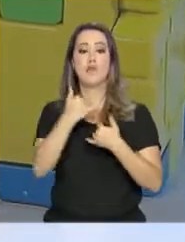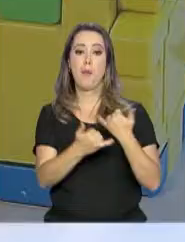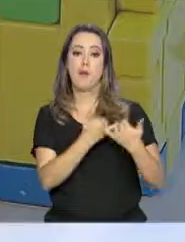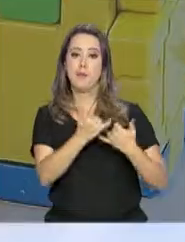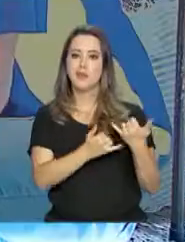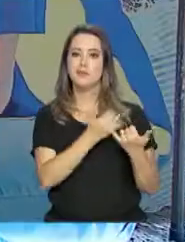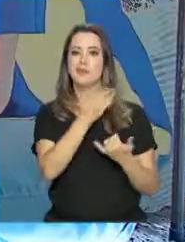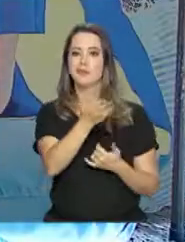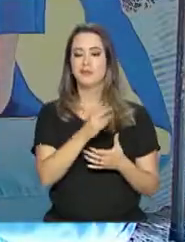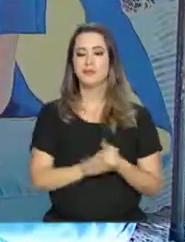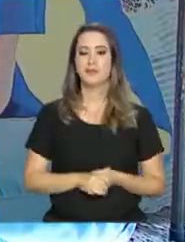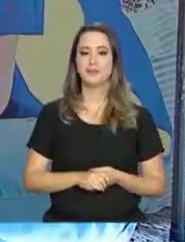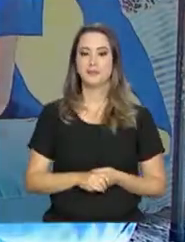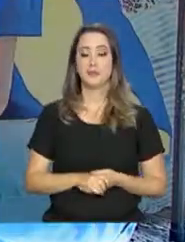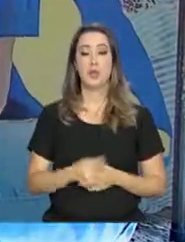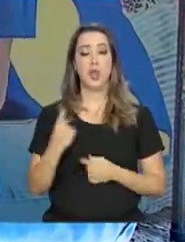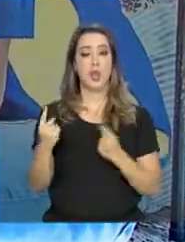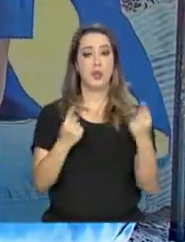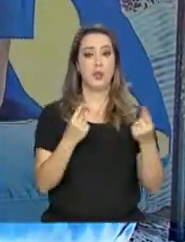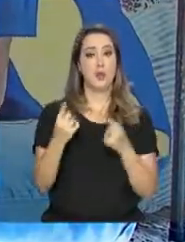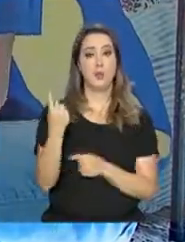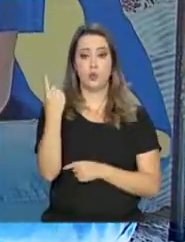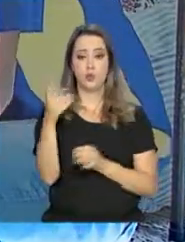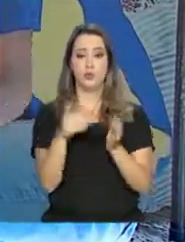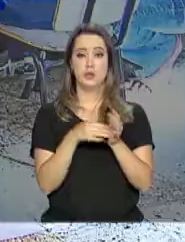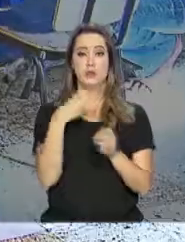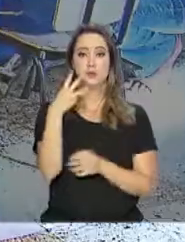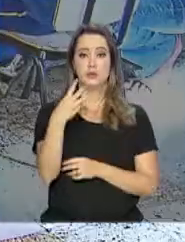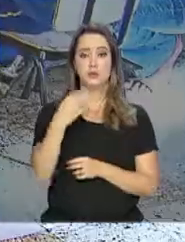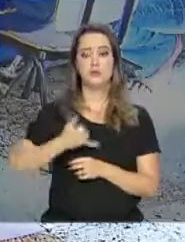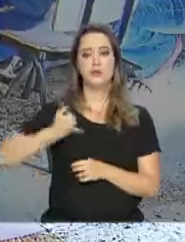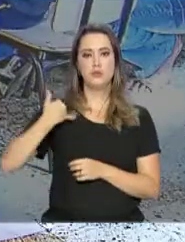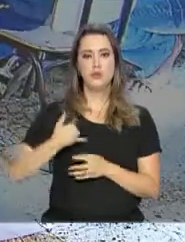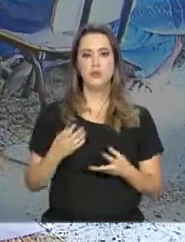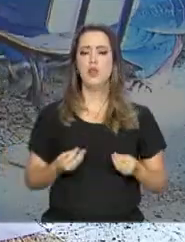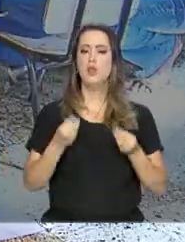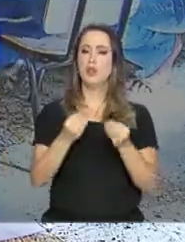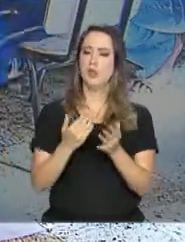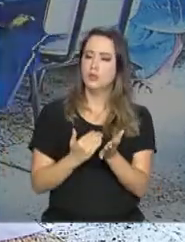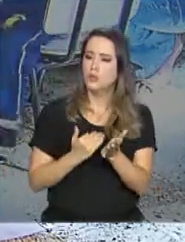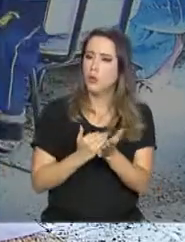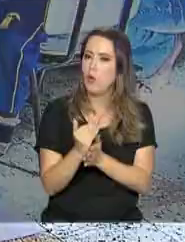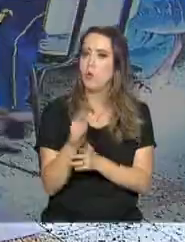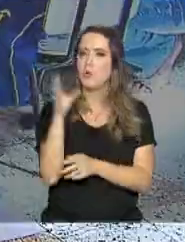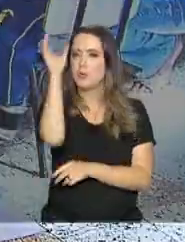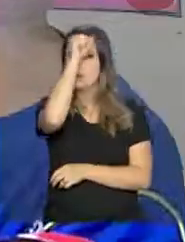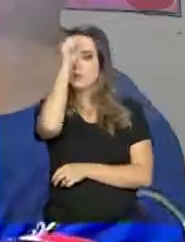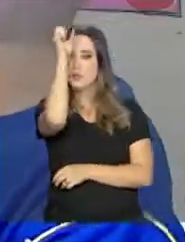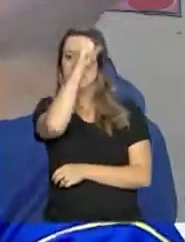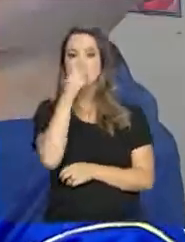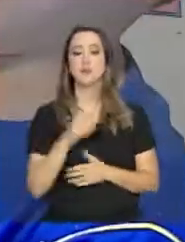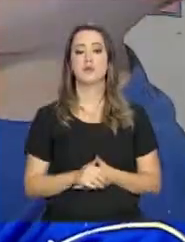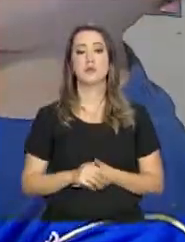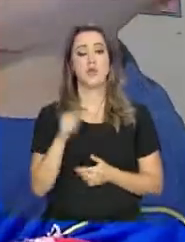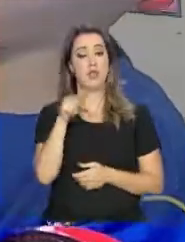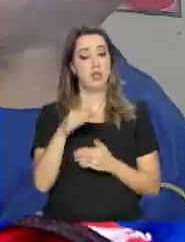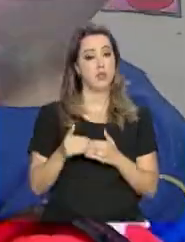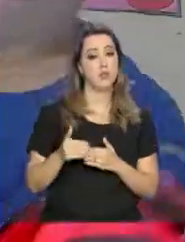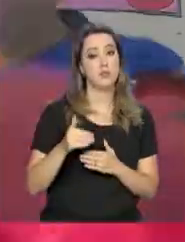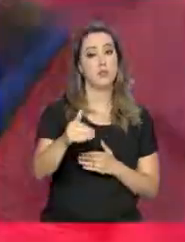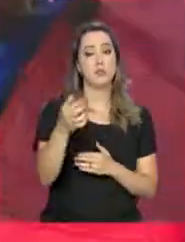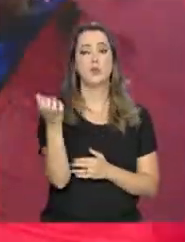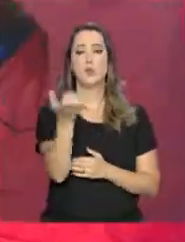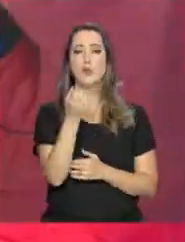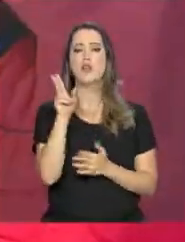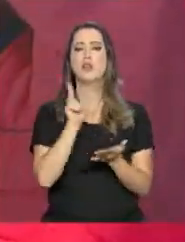formas. Cada uma tem de 1 a 3 anos e dão os primeiros passos na aprendizagem. Nesta fase, o que elas